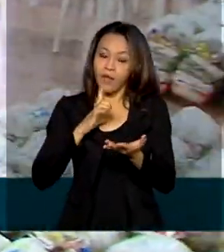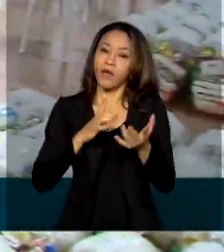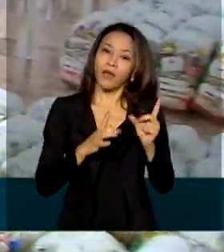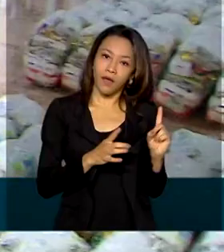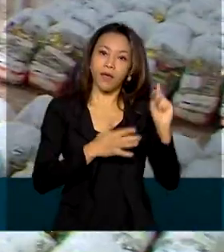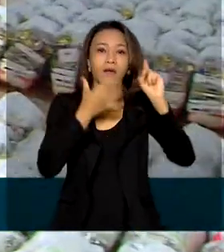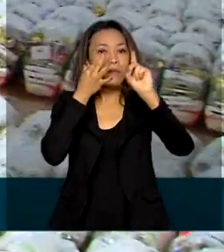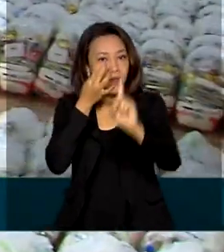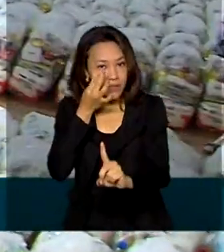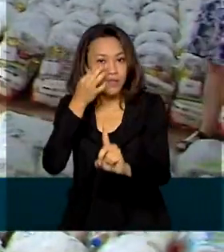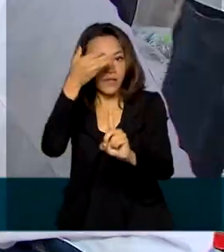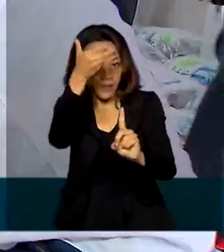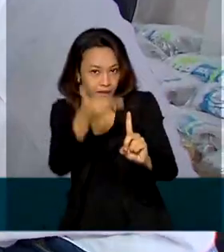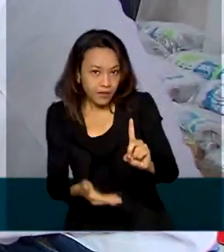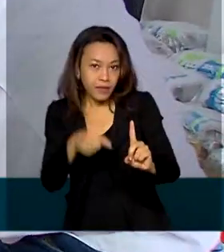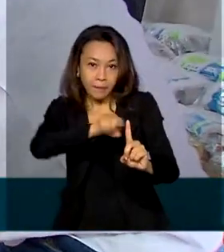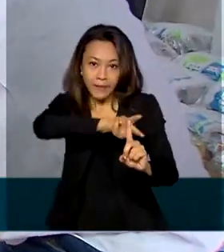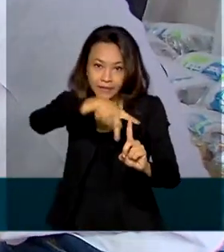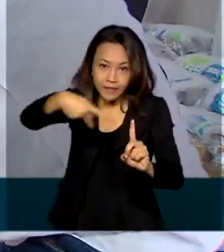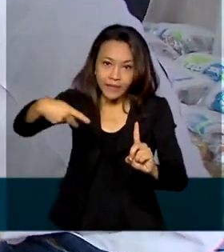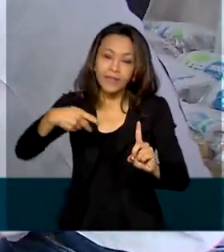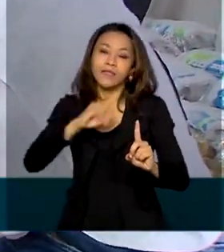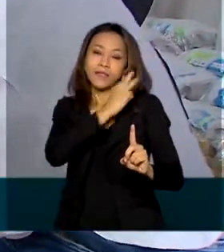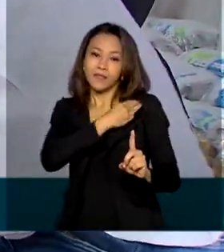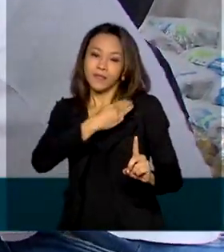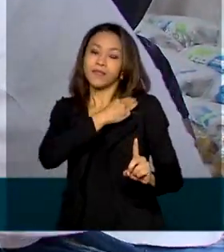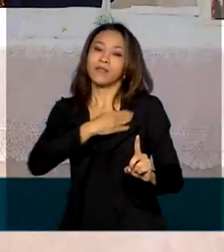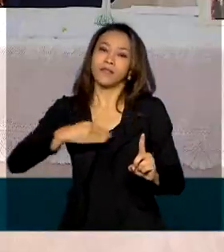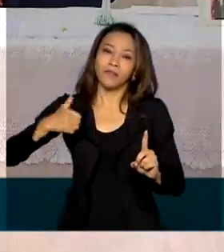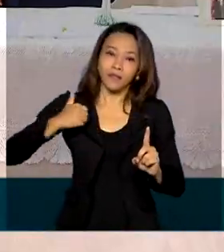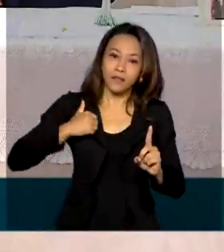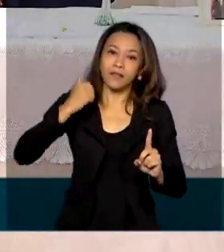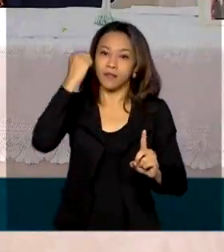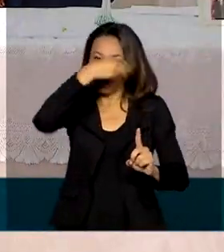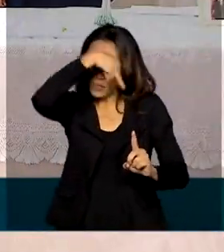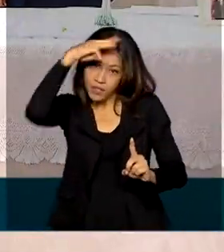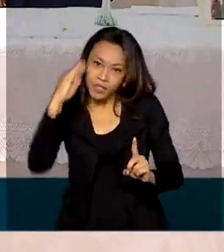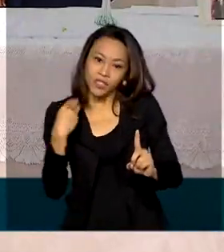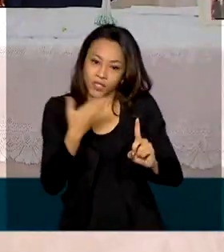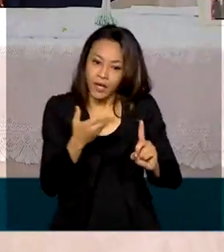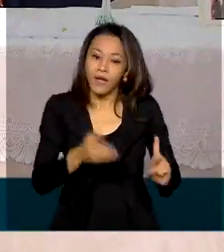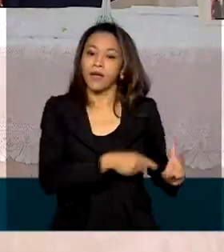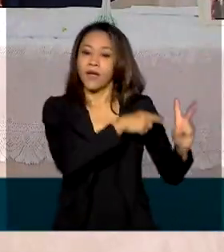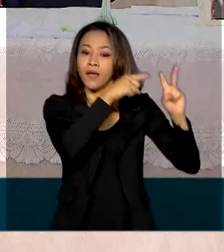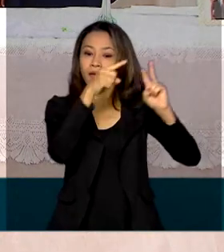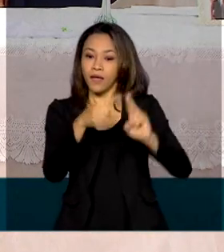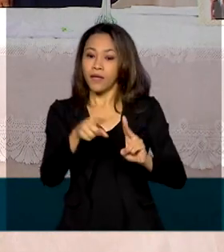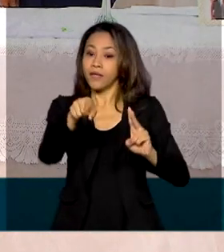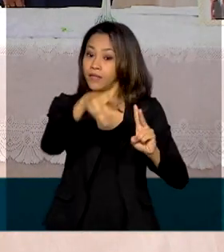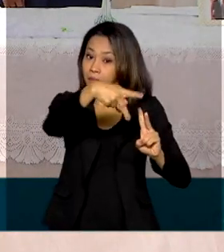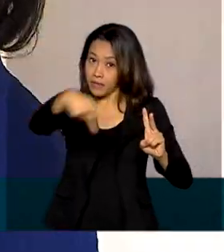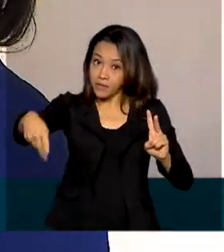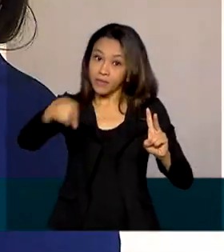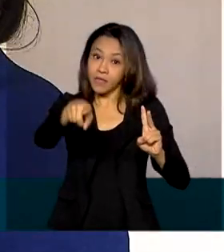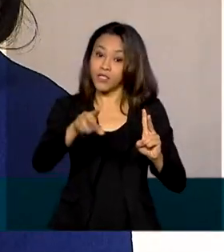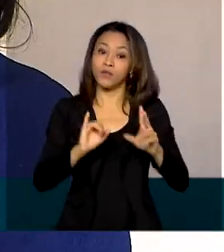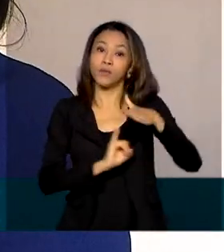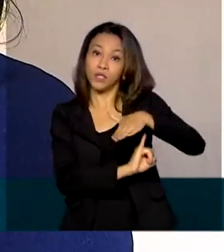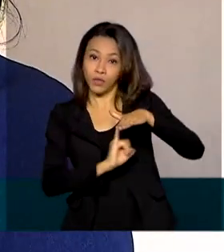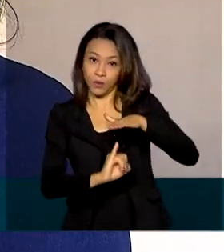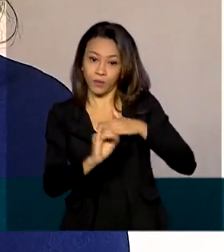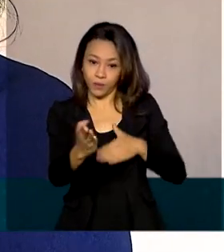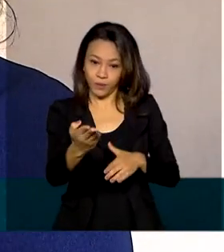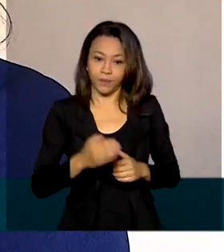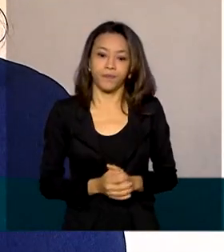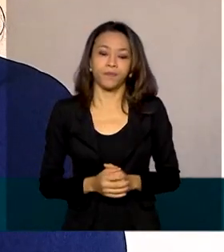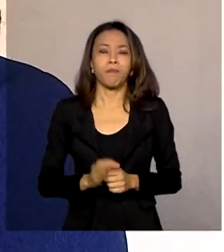presença da presidente do programa e primeira-dama, Michele Bolsonaro, além da presidente do Instituto Viver Brasil. 1